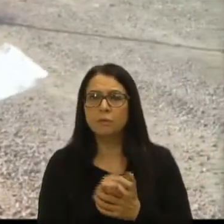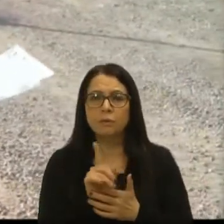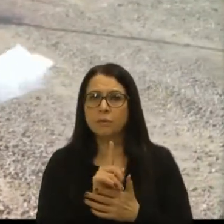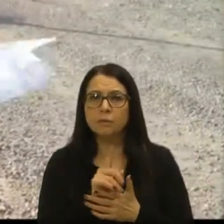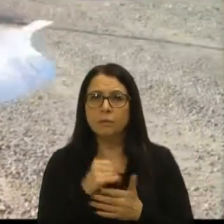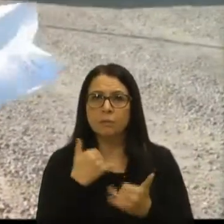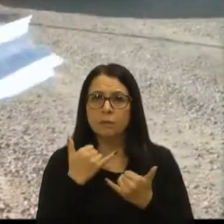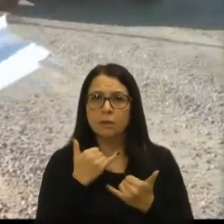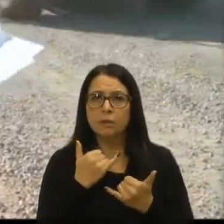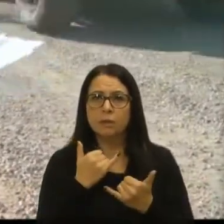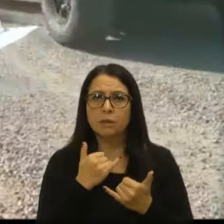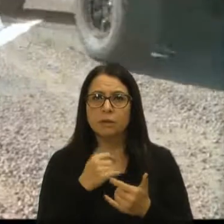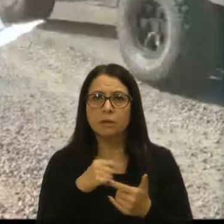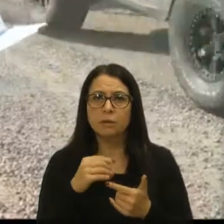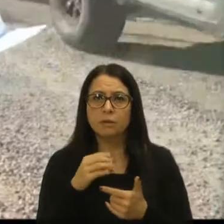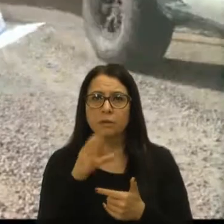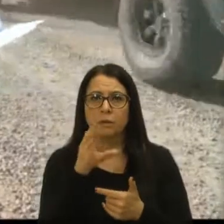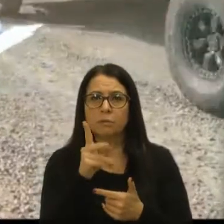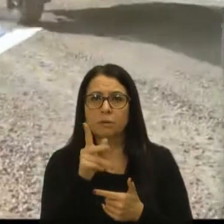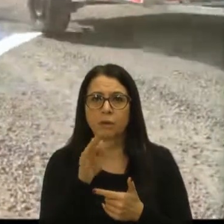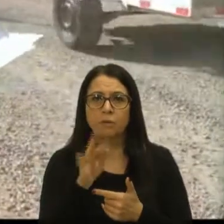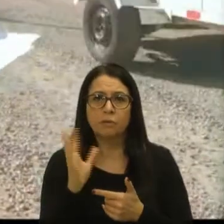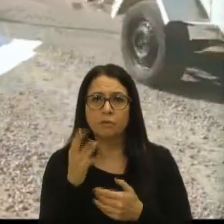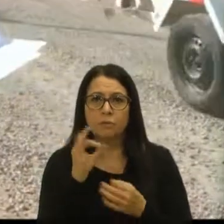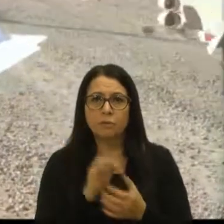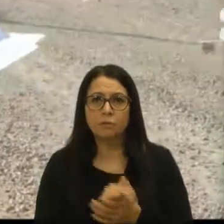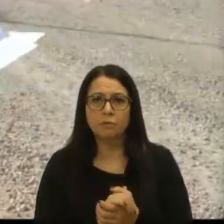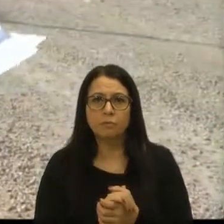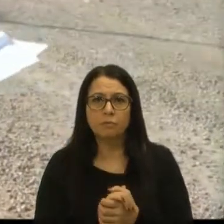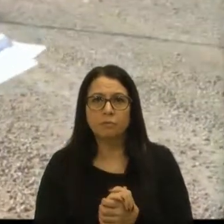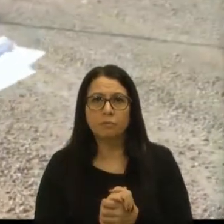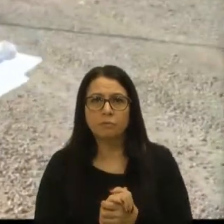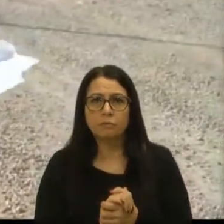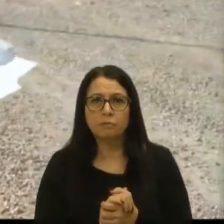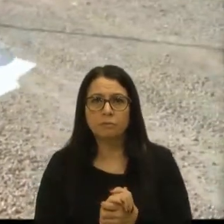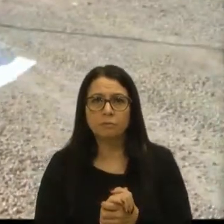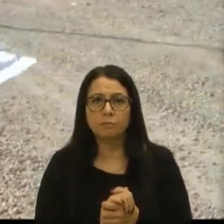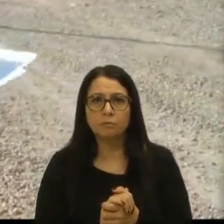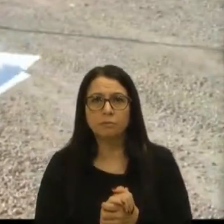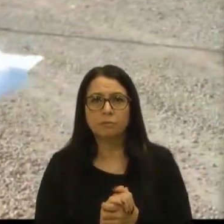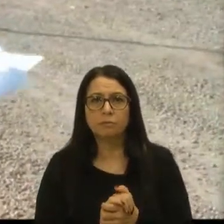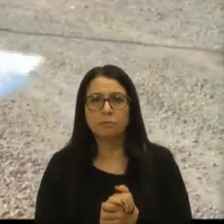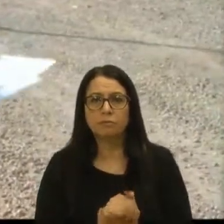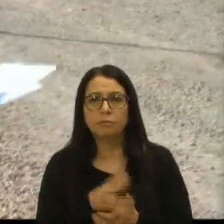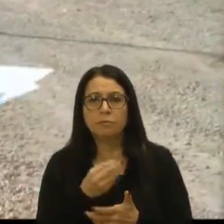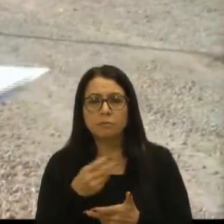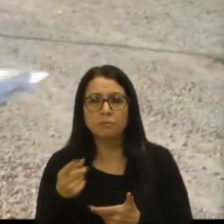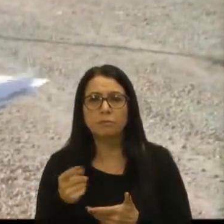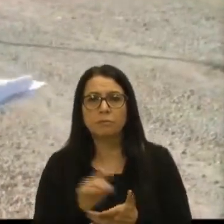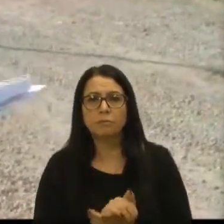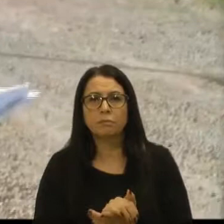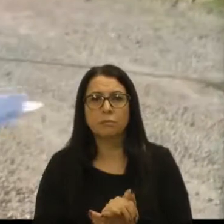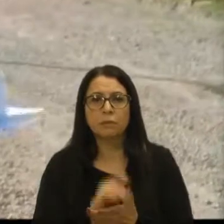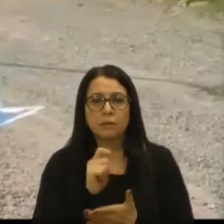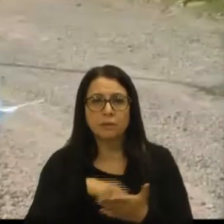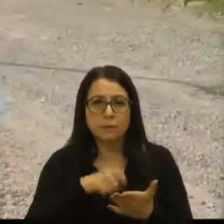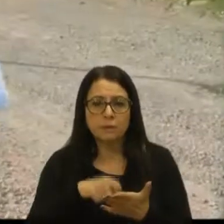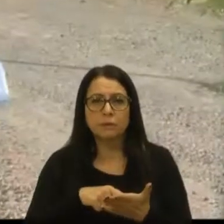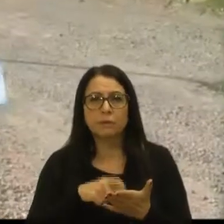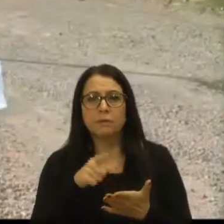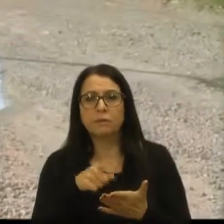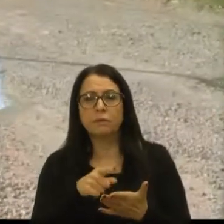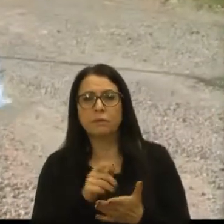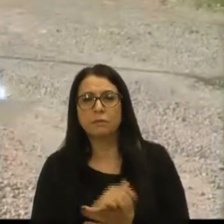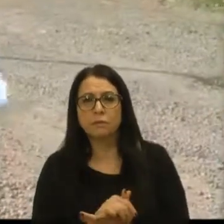tem o CPF, tudo é direitinho, coita, coita, coita, coita, coita, de cem firmas, que me assinaram aqui, que está aqui, pode